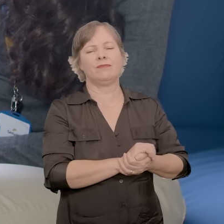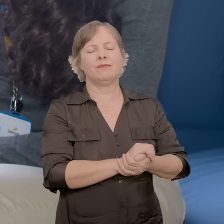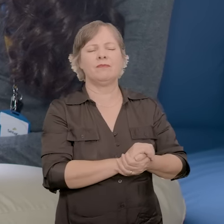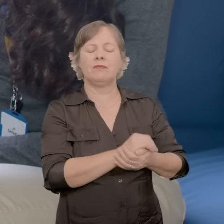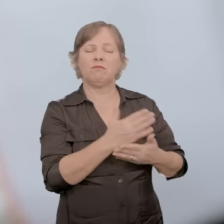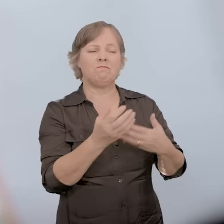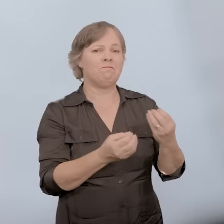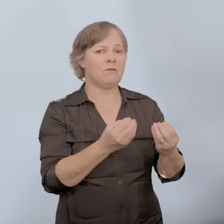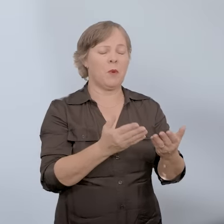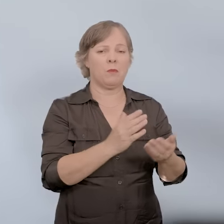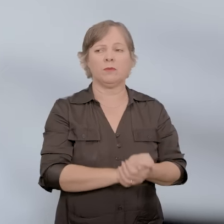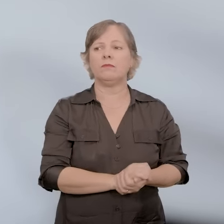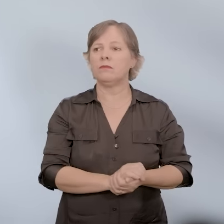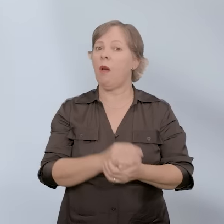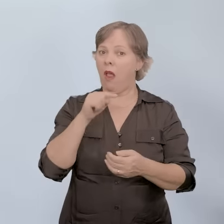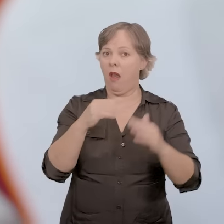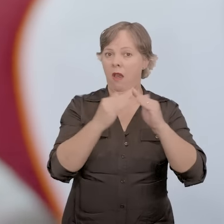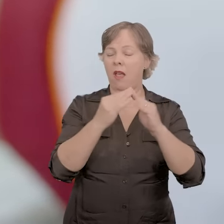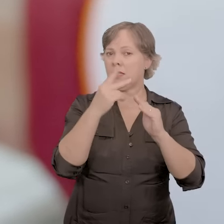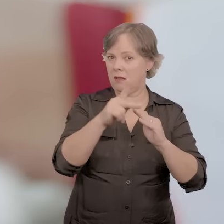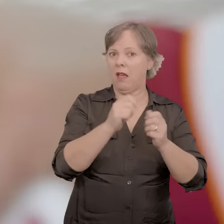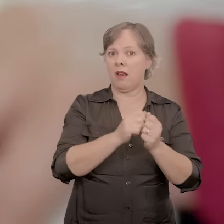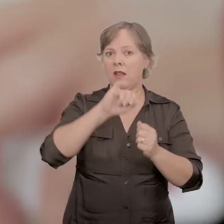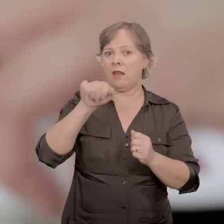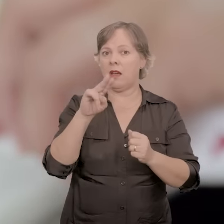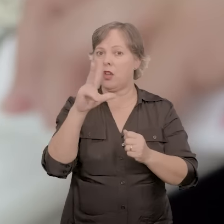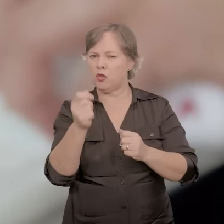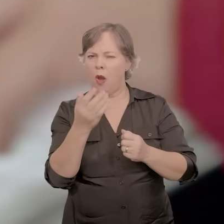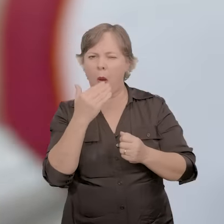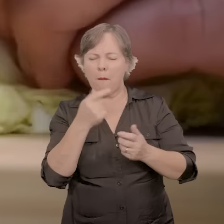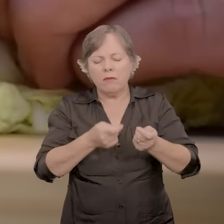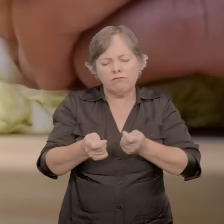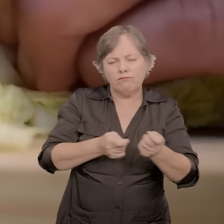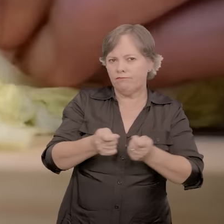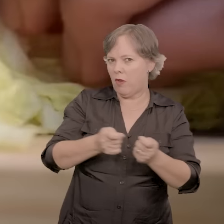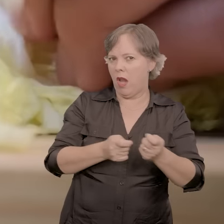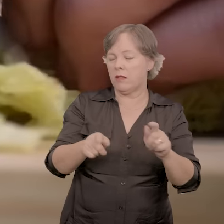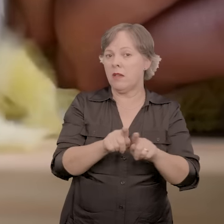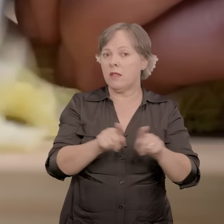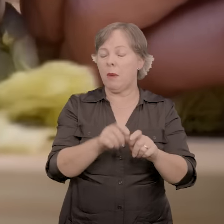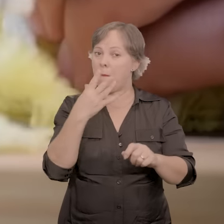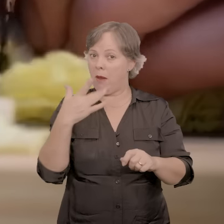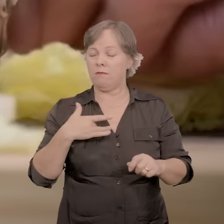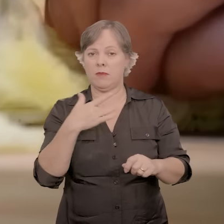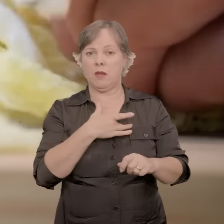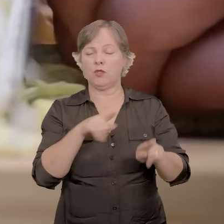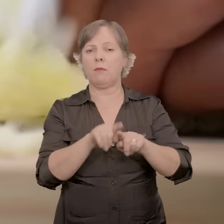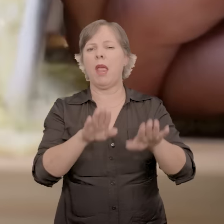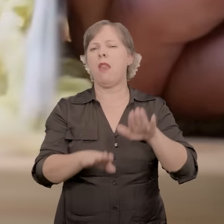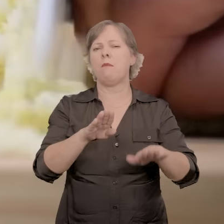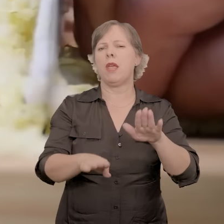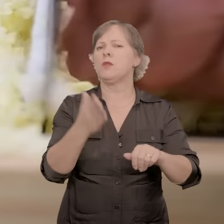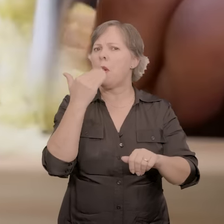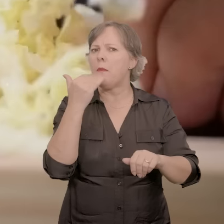fazem. A rotina alimentar de Júlia deve ser monitorada. Bem como o seu bem-estar depende de uma